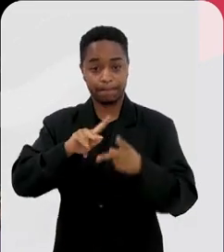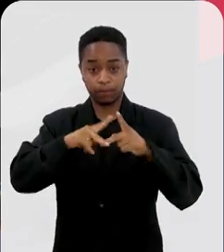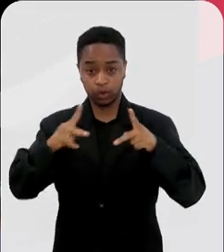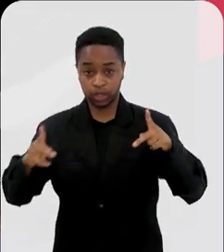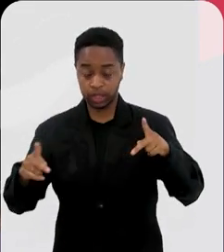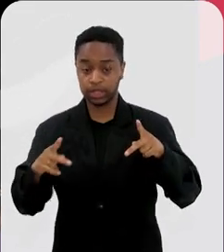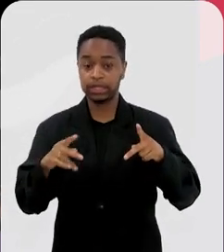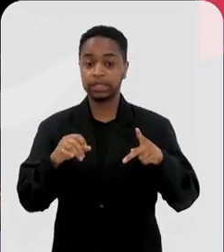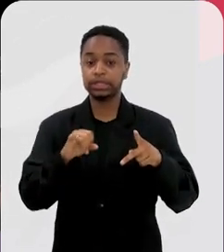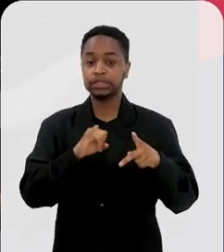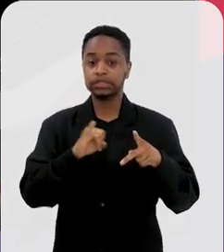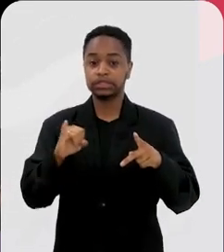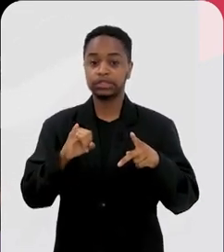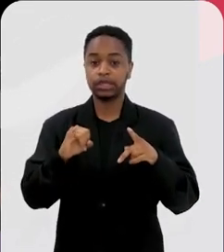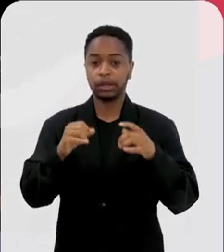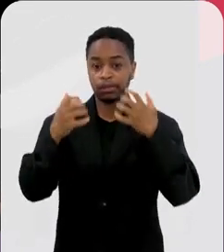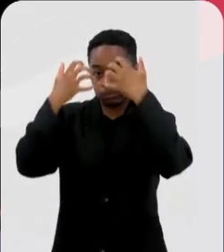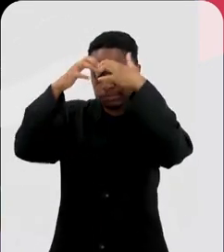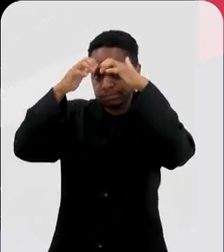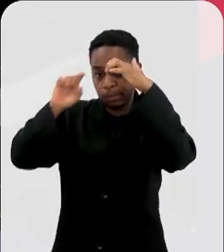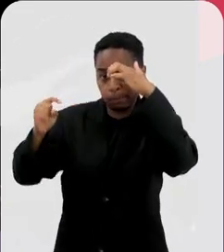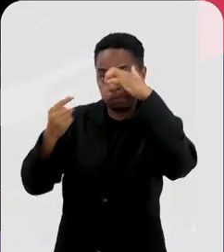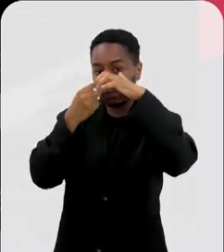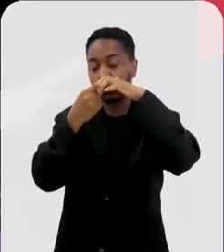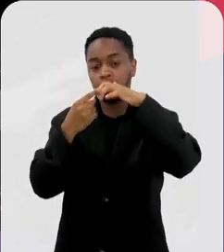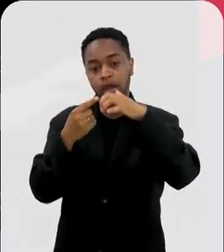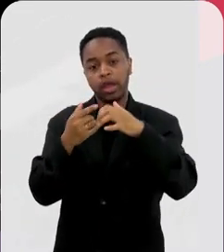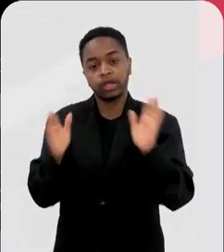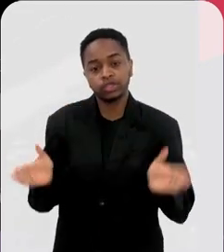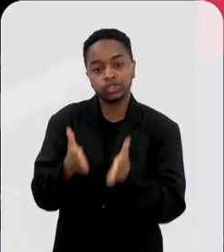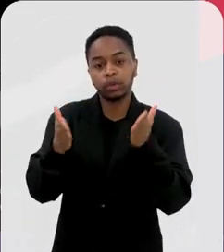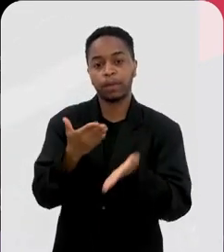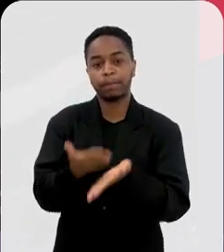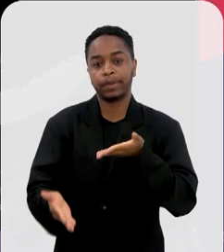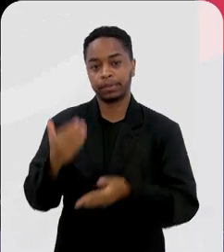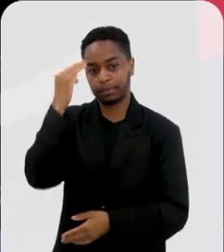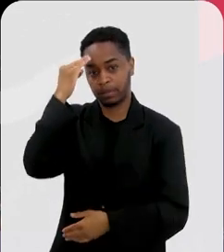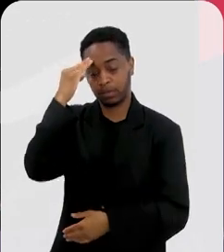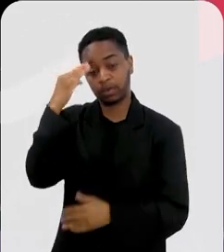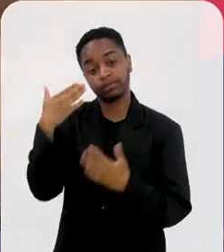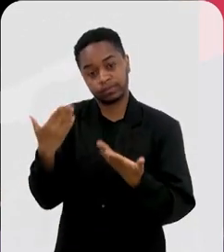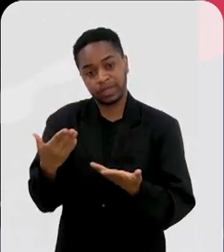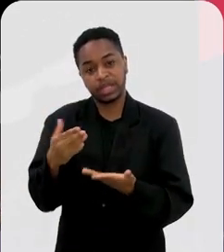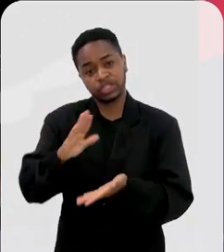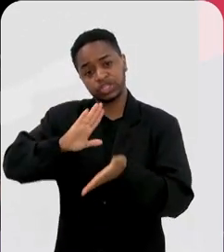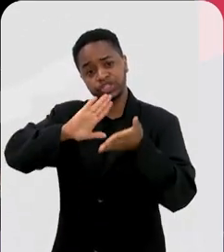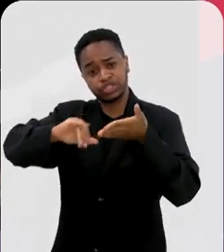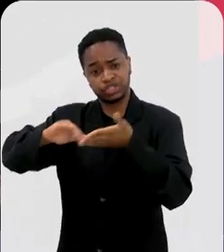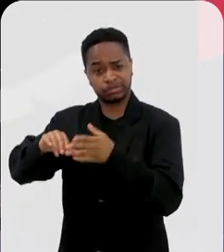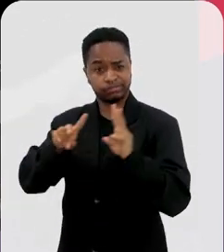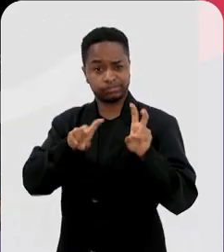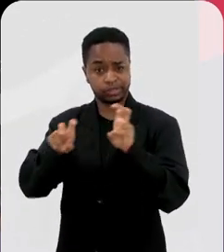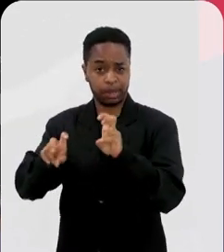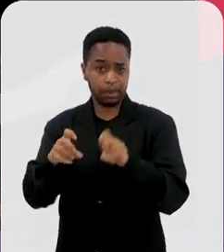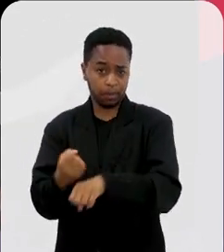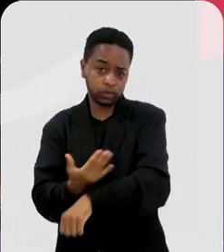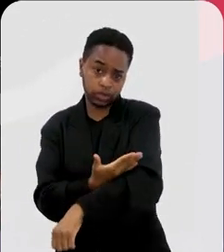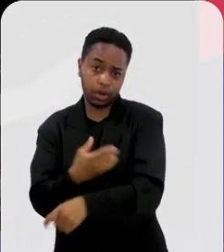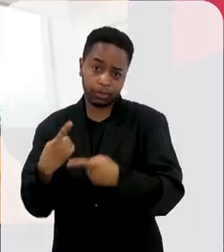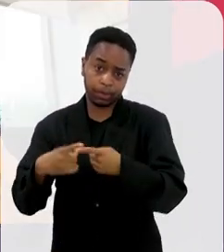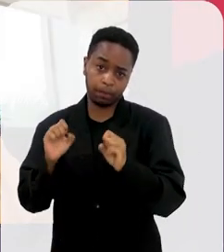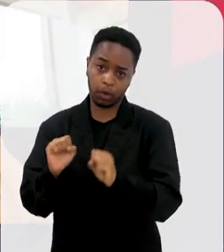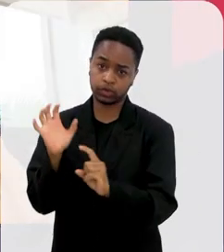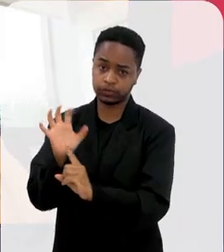quando atingisse o sistema nervoso central, ela causaria um quadro de perda de memória, né, excluindo todo o fator emocional da pandemia.